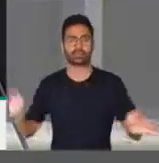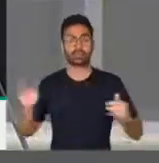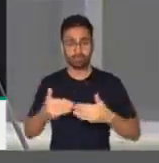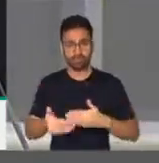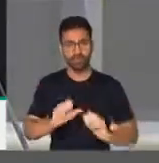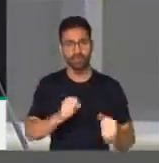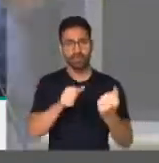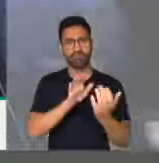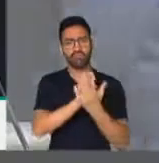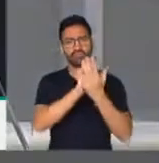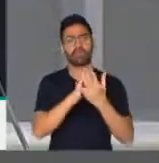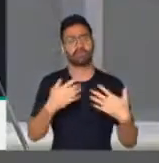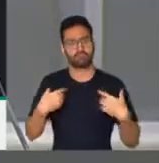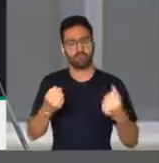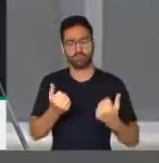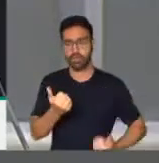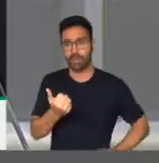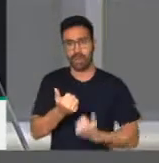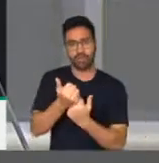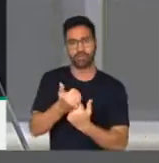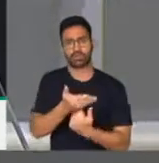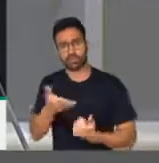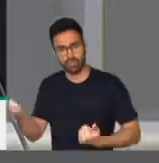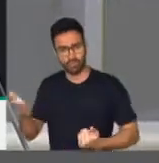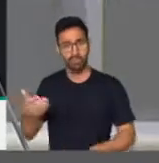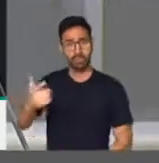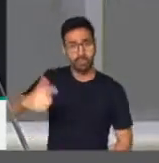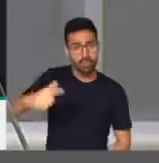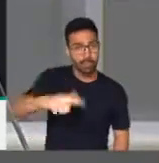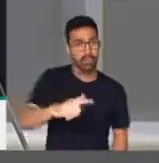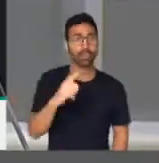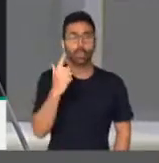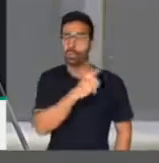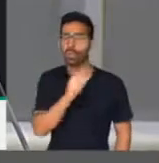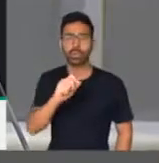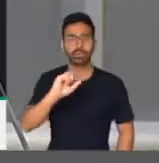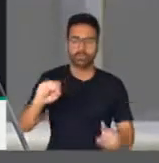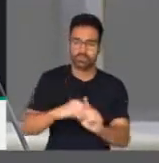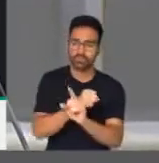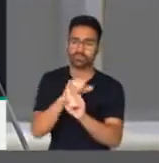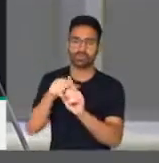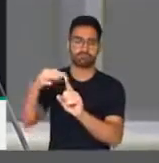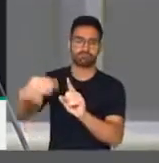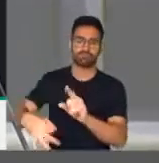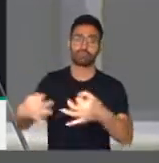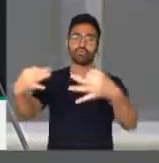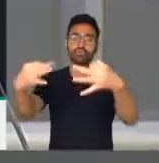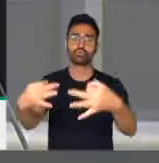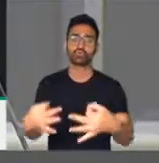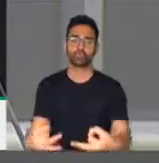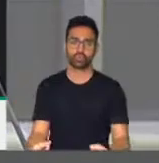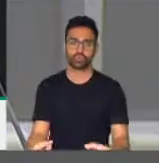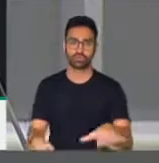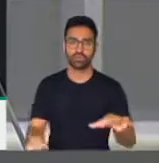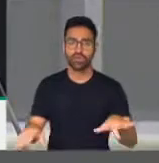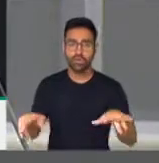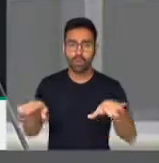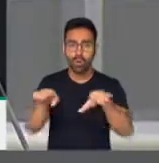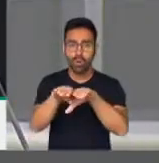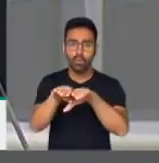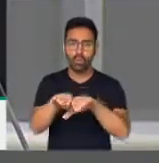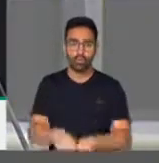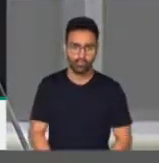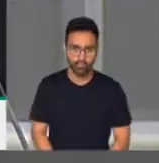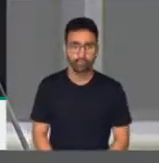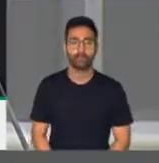e darmos a nossa contribuição para cada vez mais vivermos uma sociedade justa, uma sociedade igualitária.